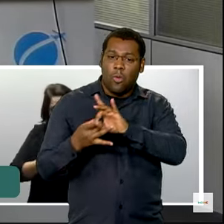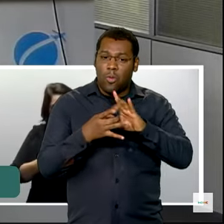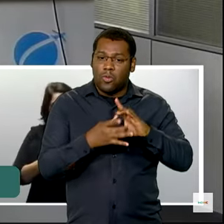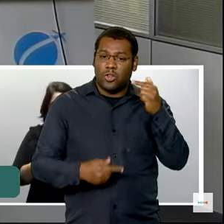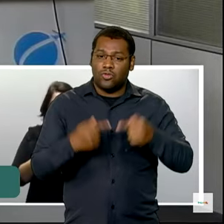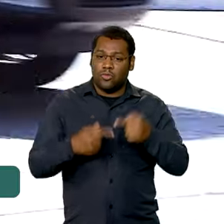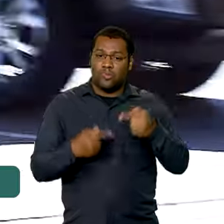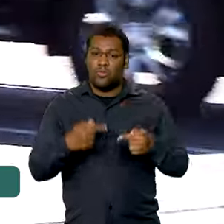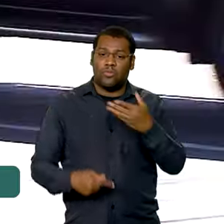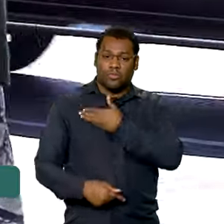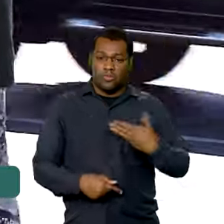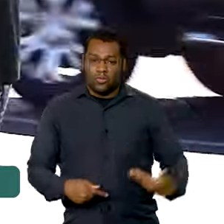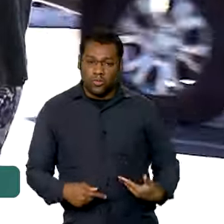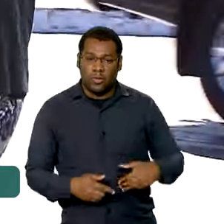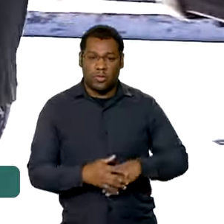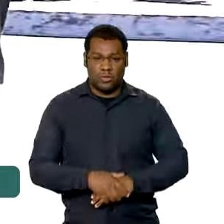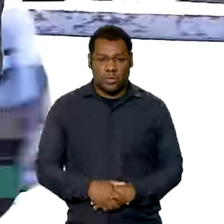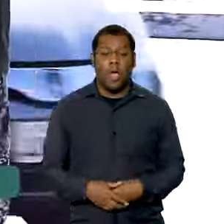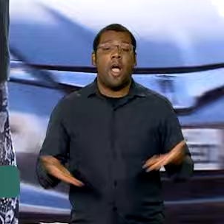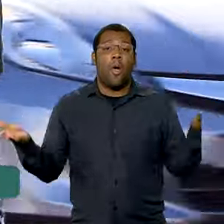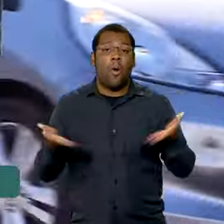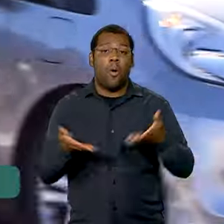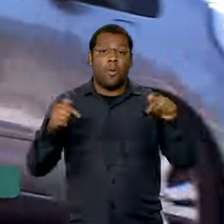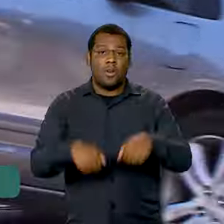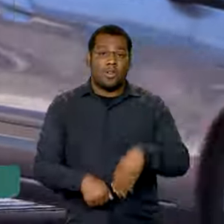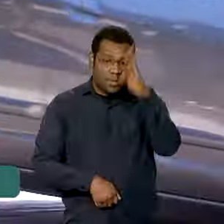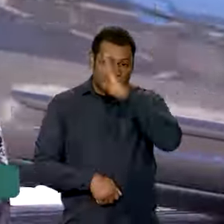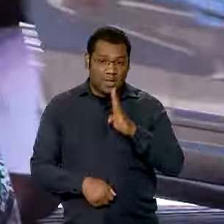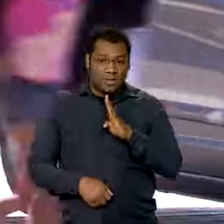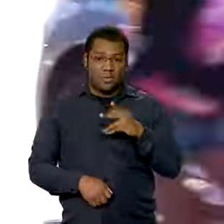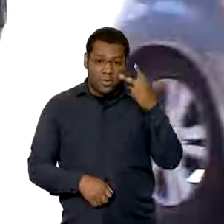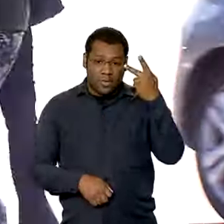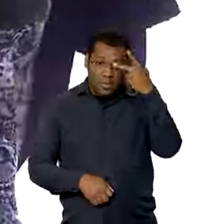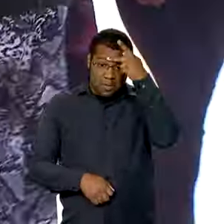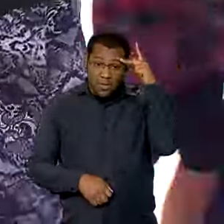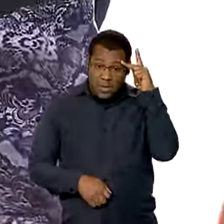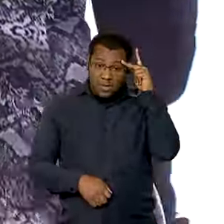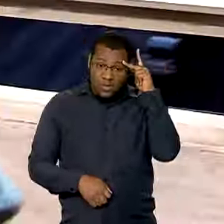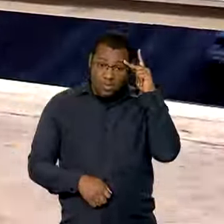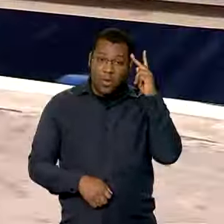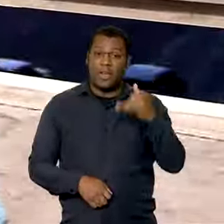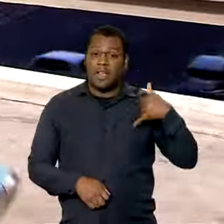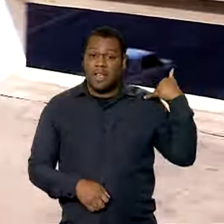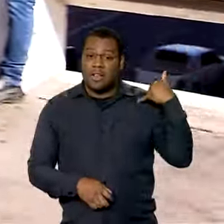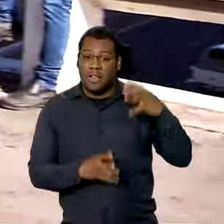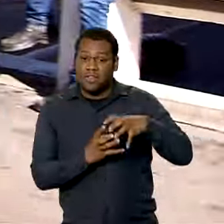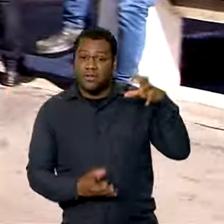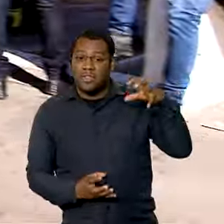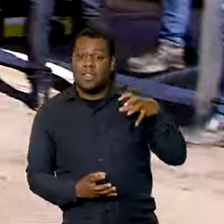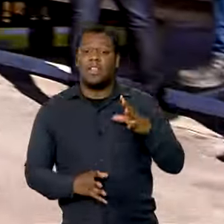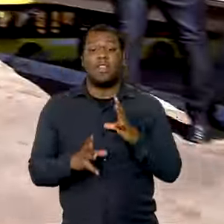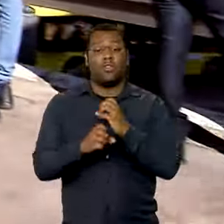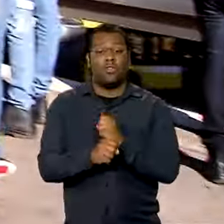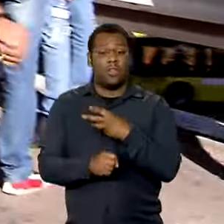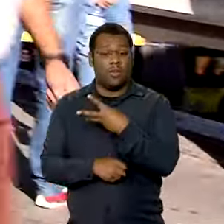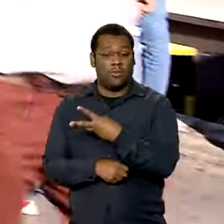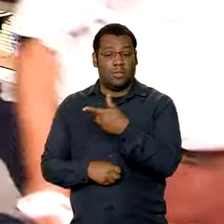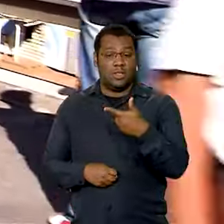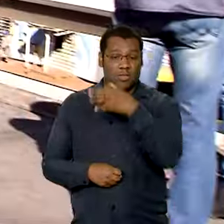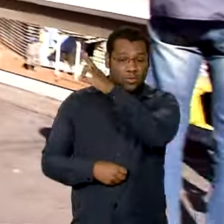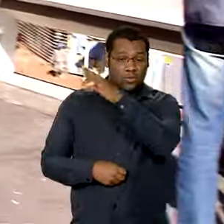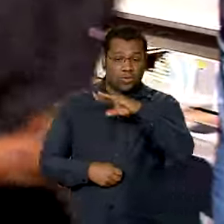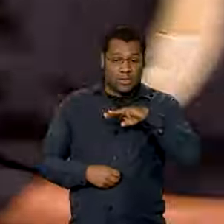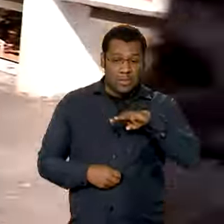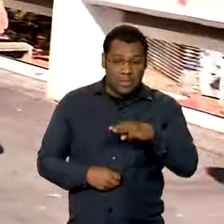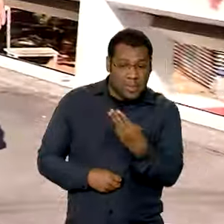políticas públicas. O Brasil tem atualmente 32 milhões de pessoas idosas, o que representa quase 16%